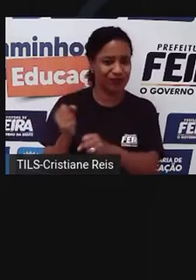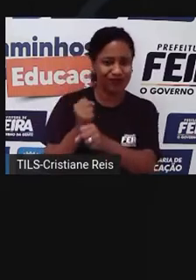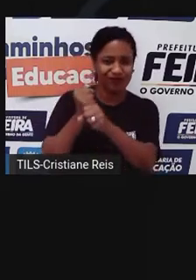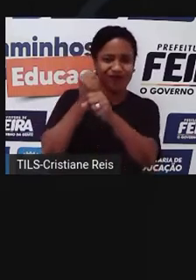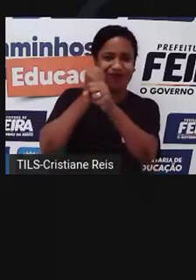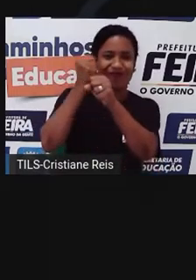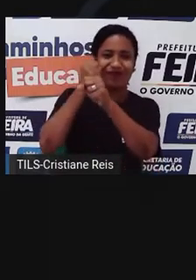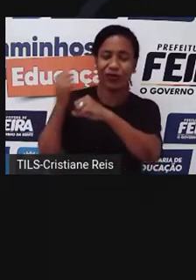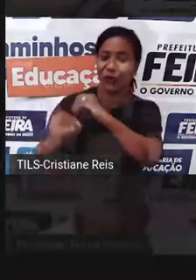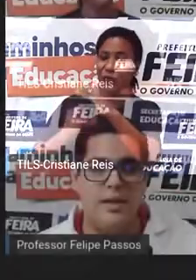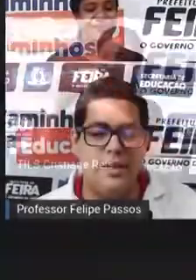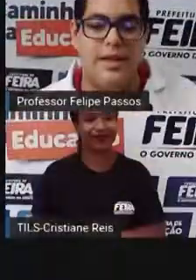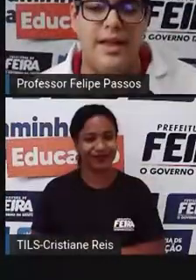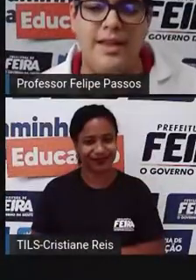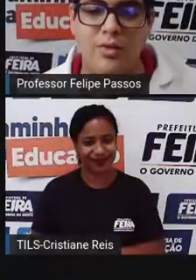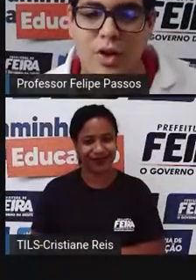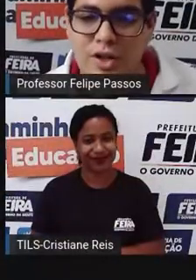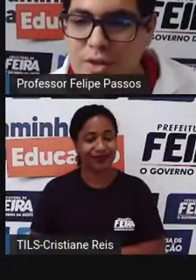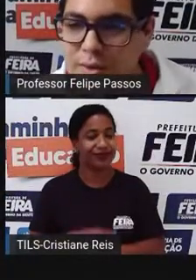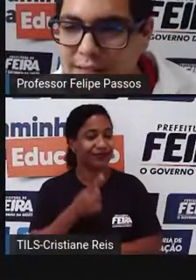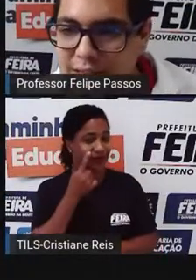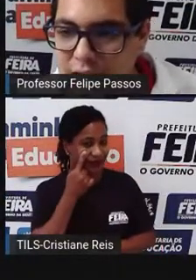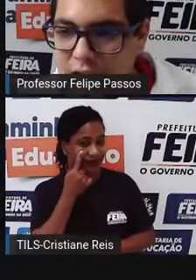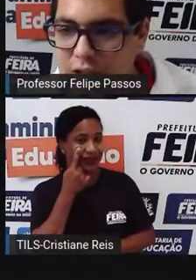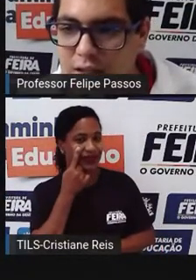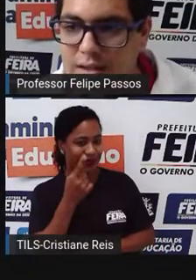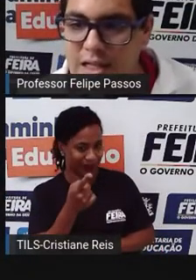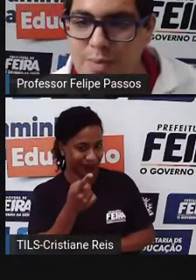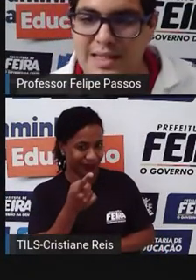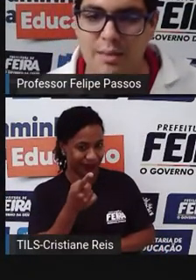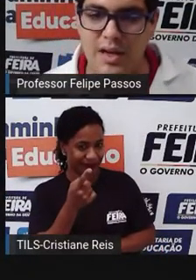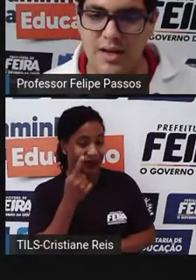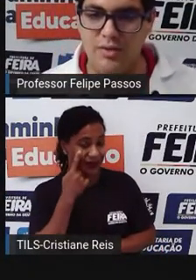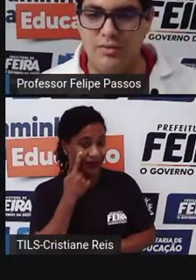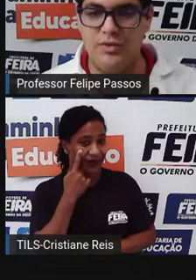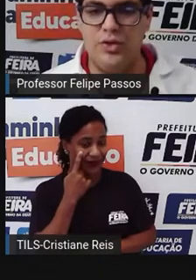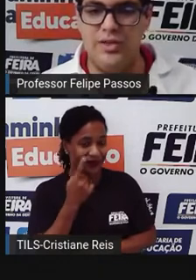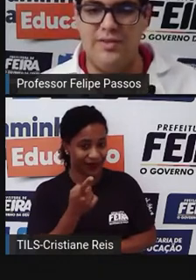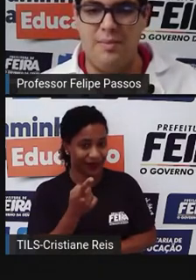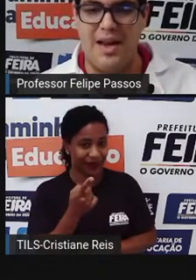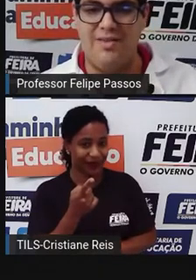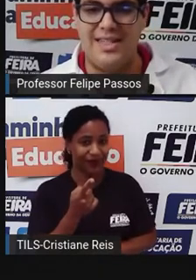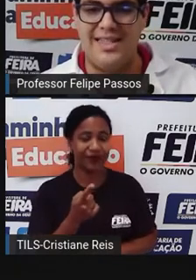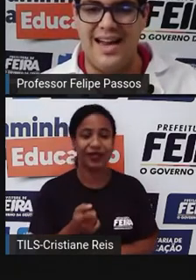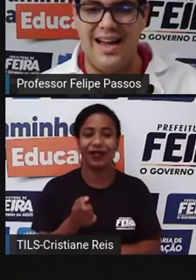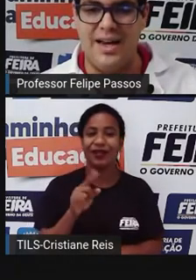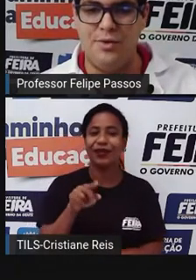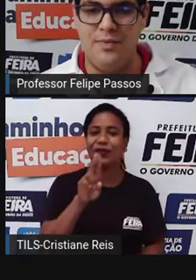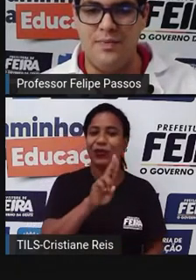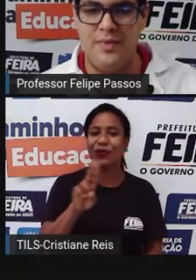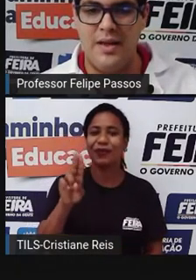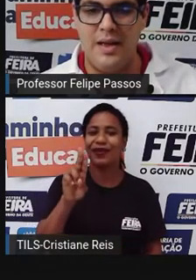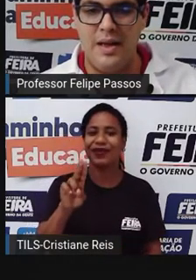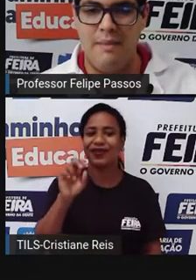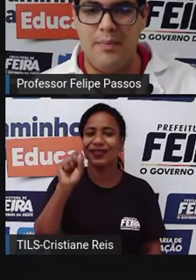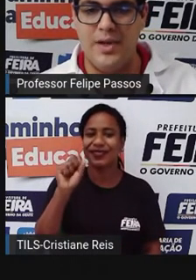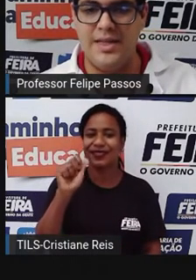civilização. Então note o seguinte, vocês perceberam de onde vem a palavra salário?